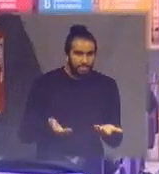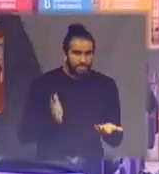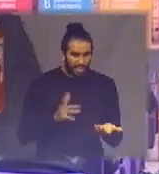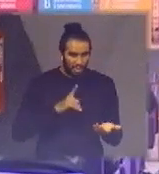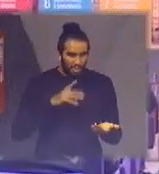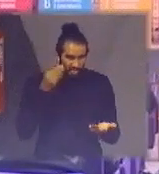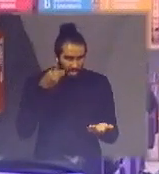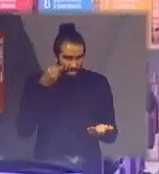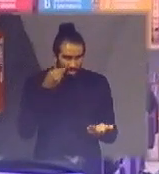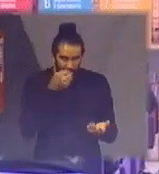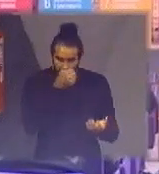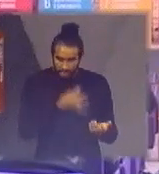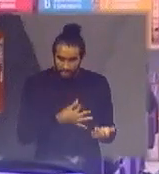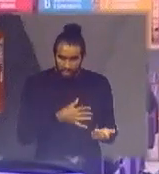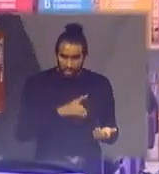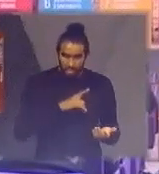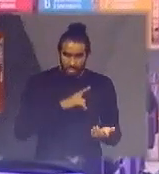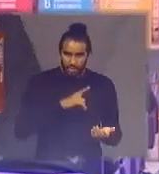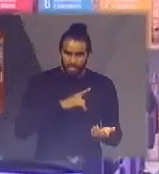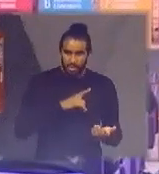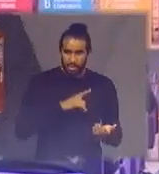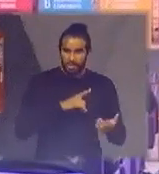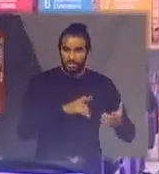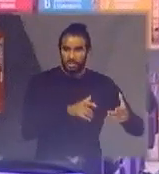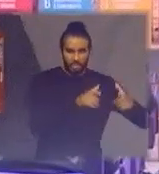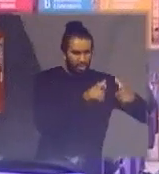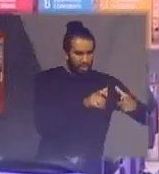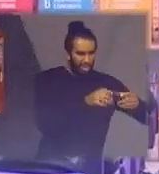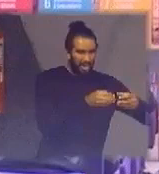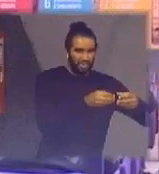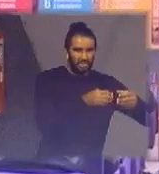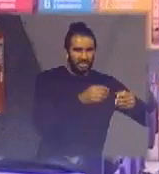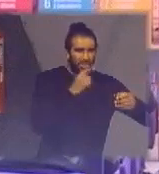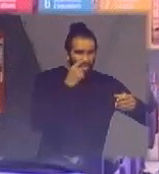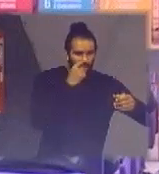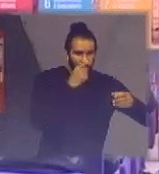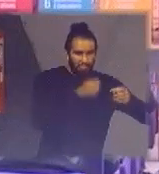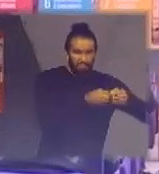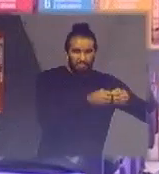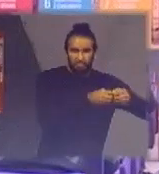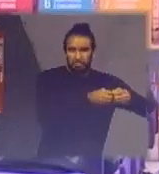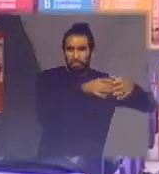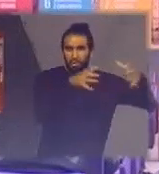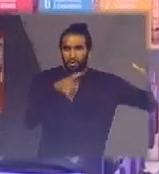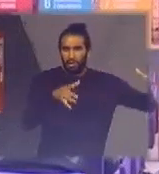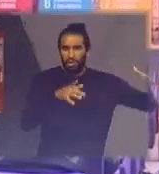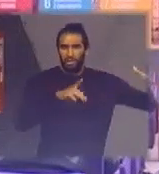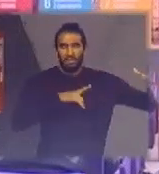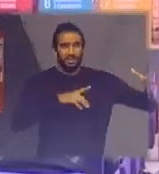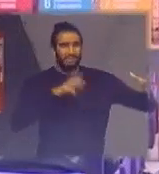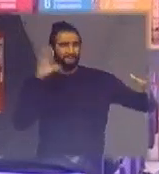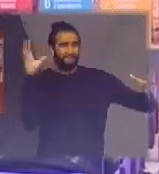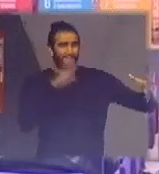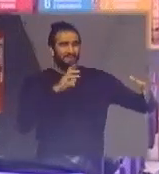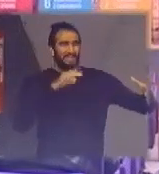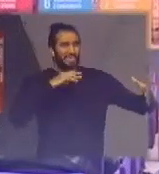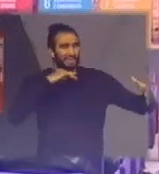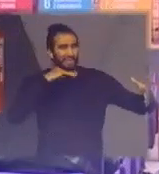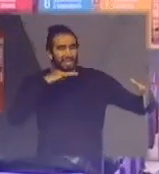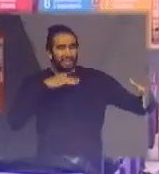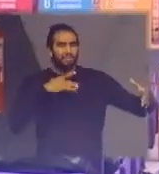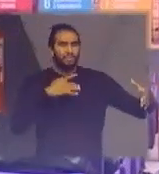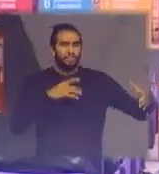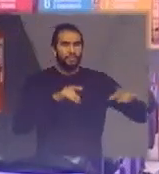relato de casos de cartucho de tônio que abriu e realmente causou impacto sério mas a questão é